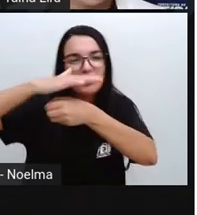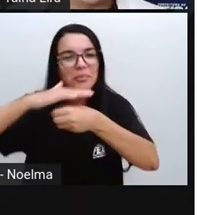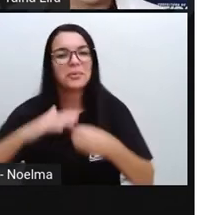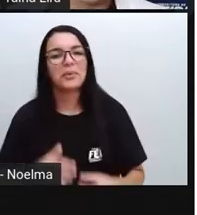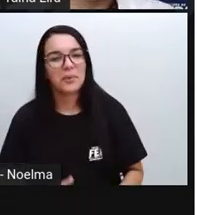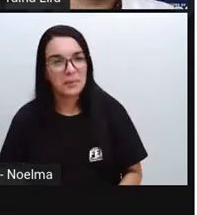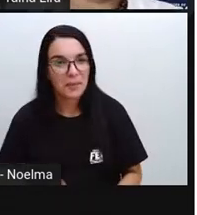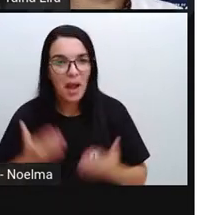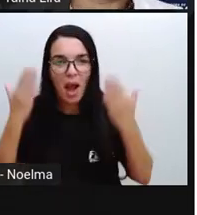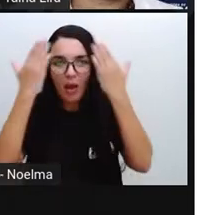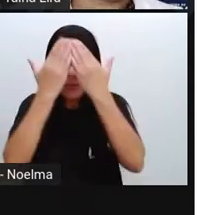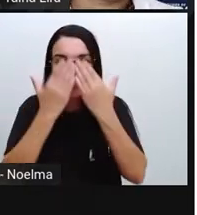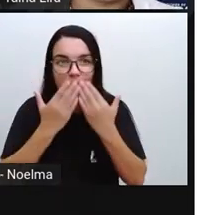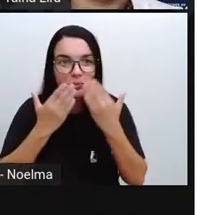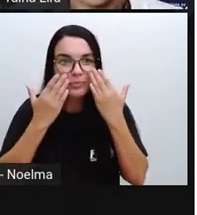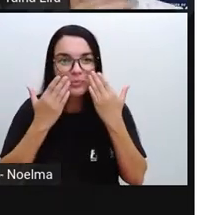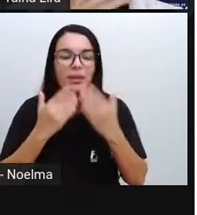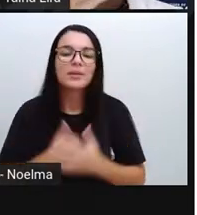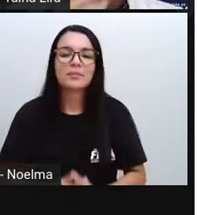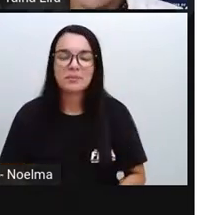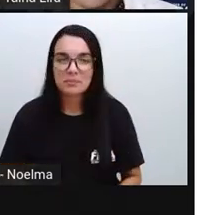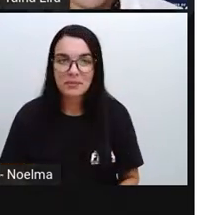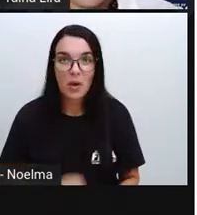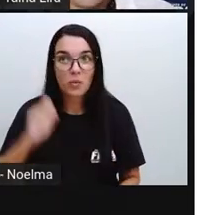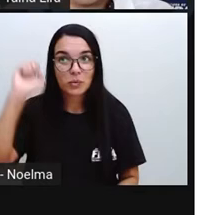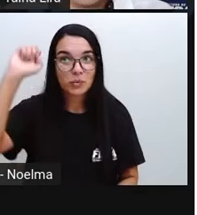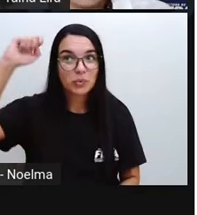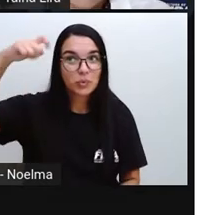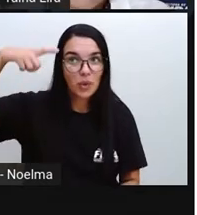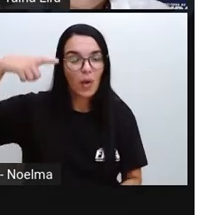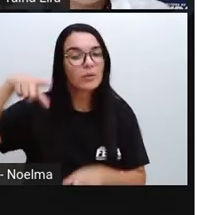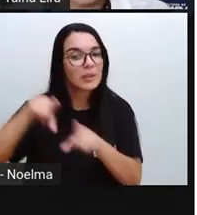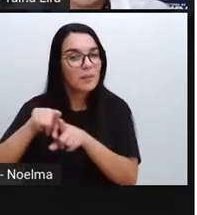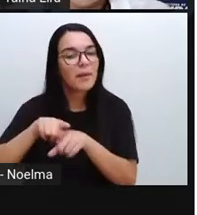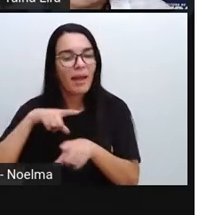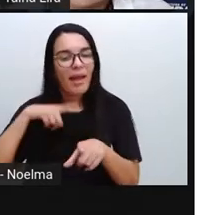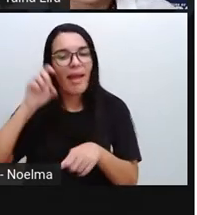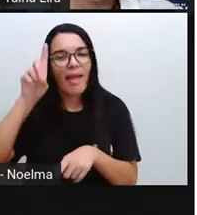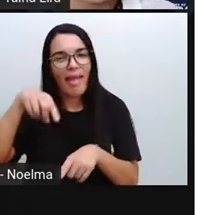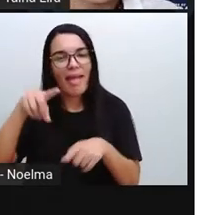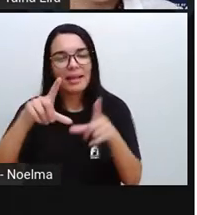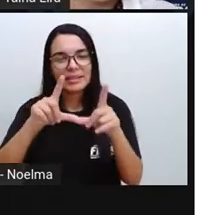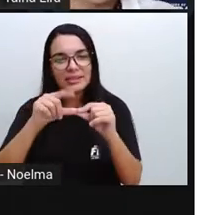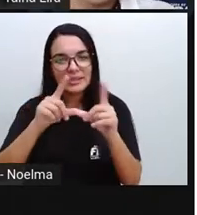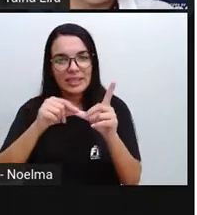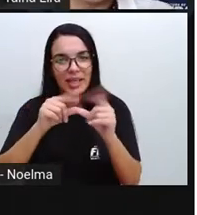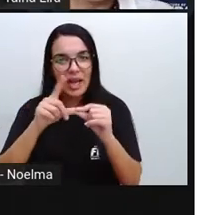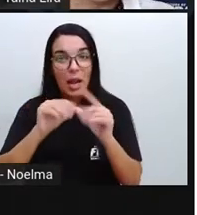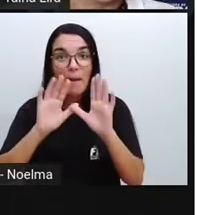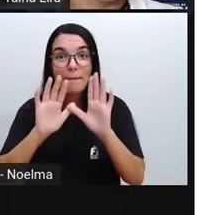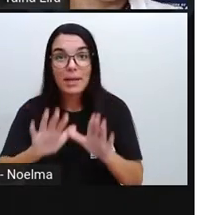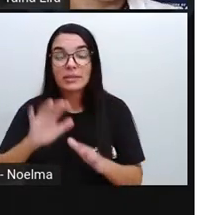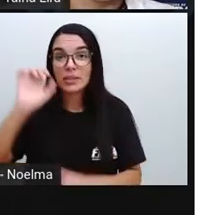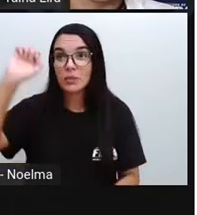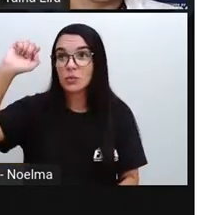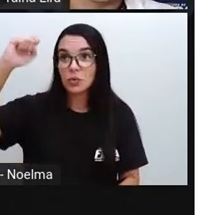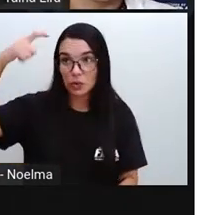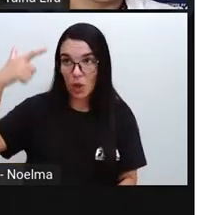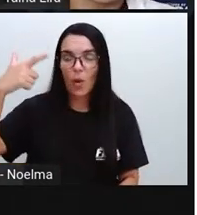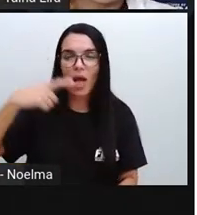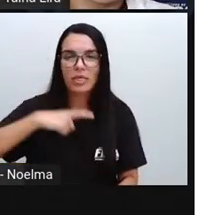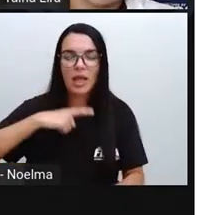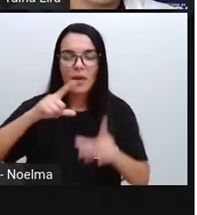Sol. Porque o brilho do Sol, o Sol também é uma estrela, tá bom? Só que o Sol é uma estrela que